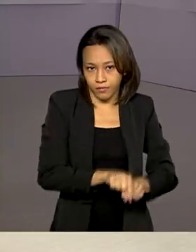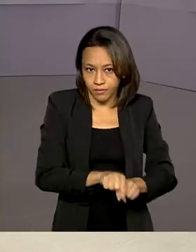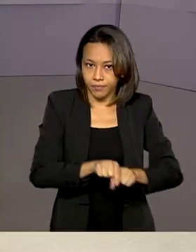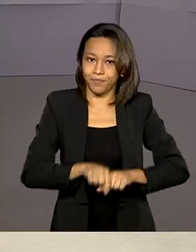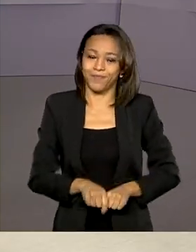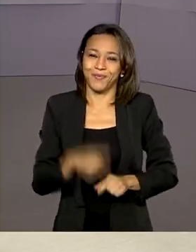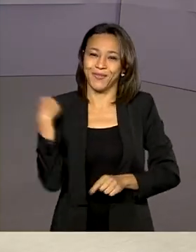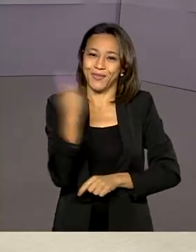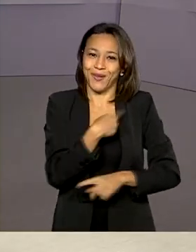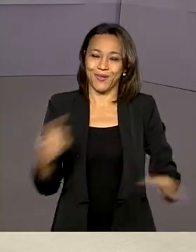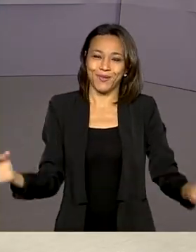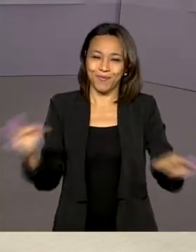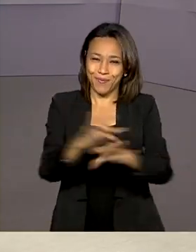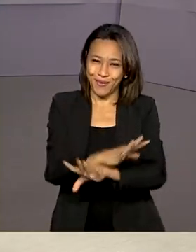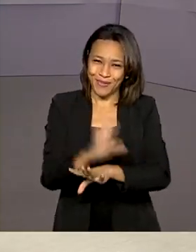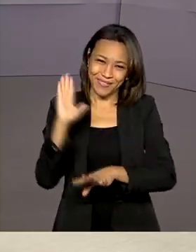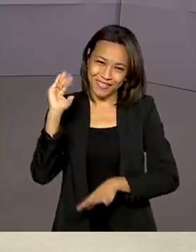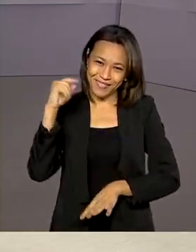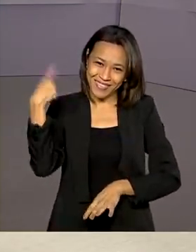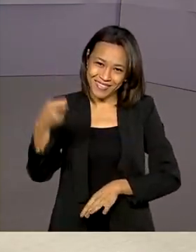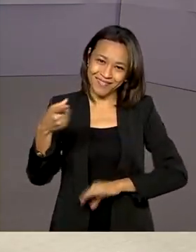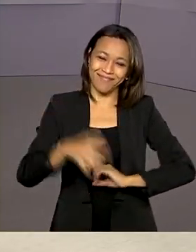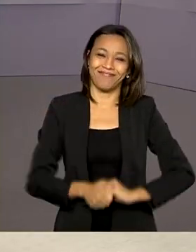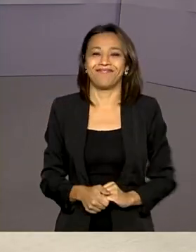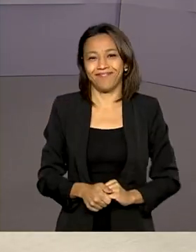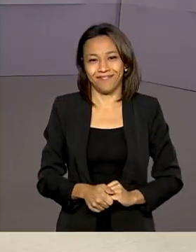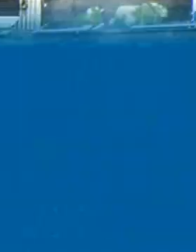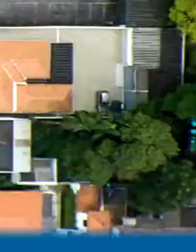A gente fica por aqui. Até a próxima edição.